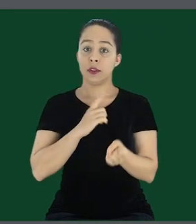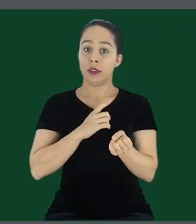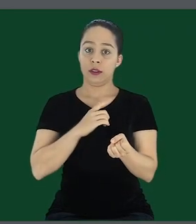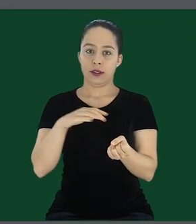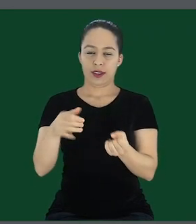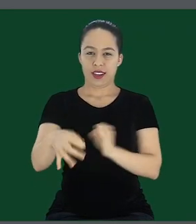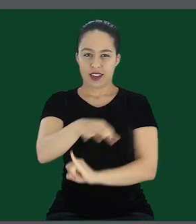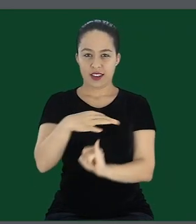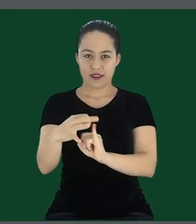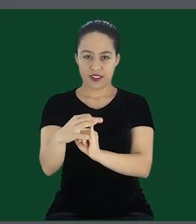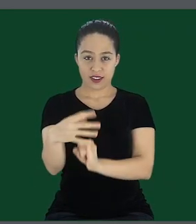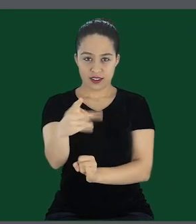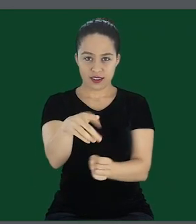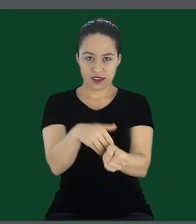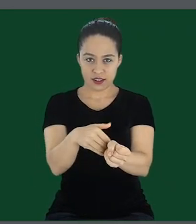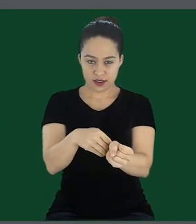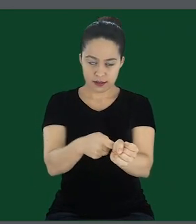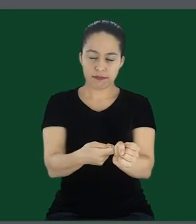do IFSS.